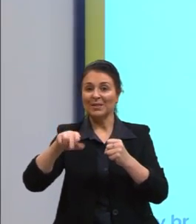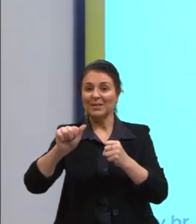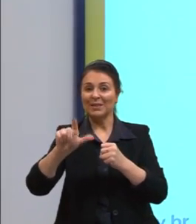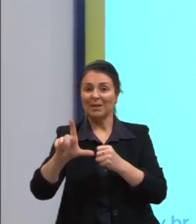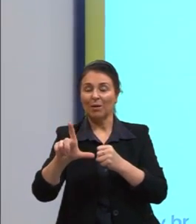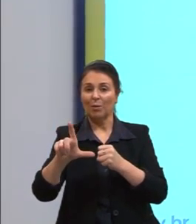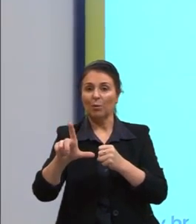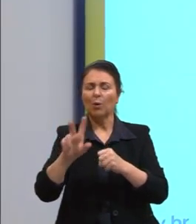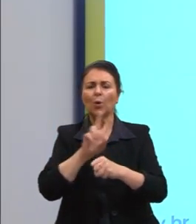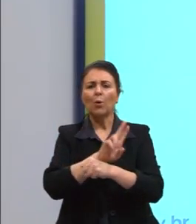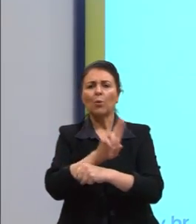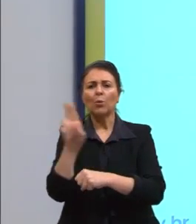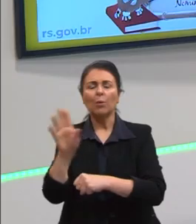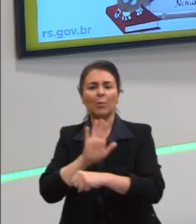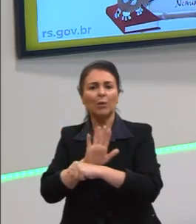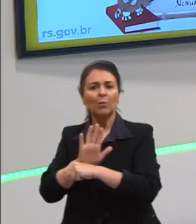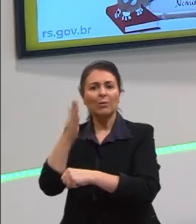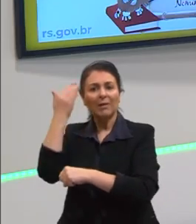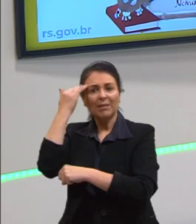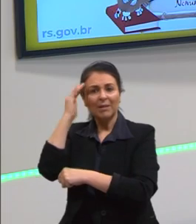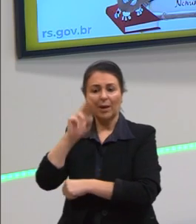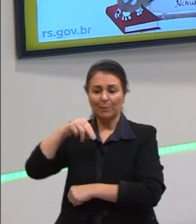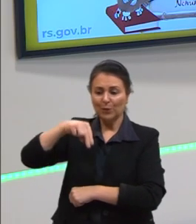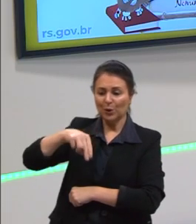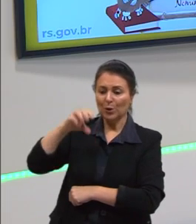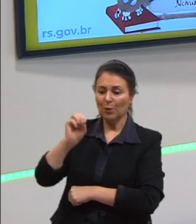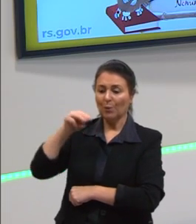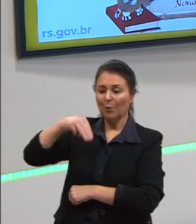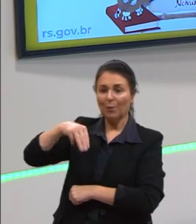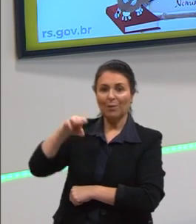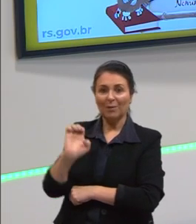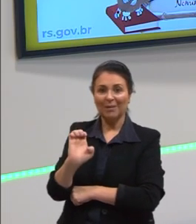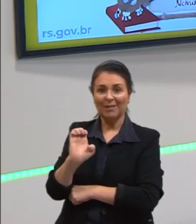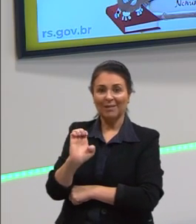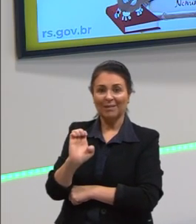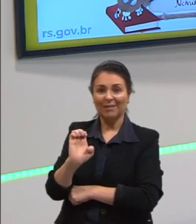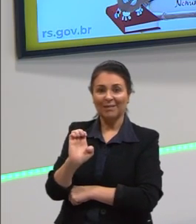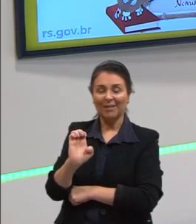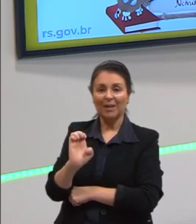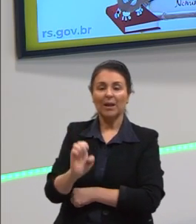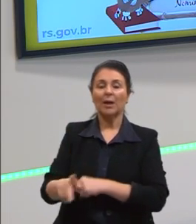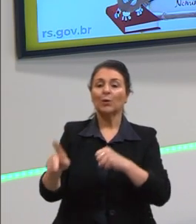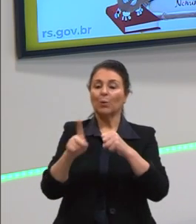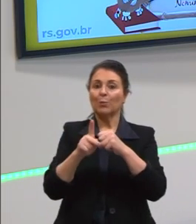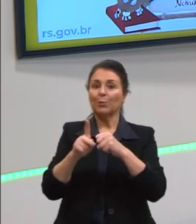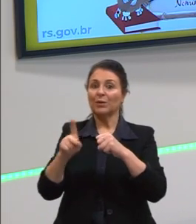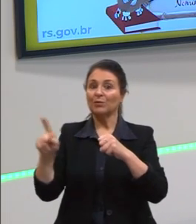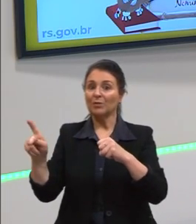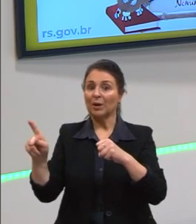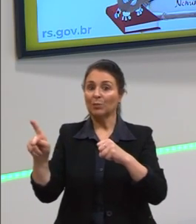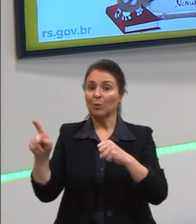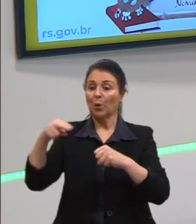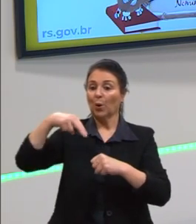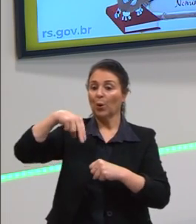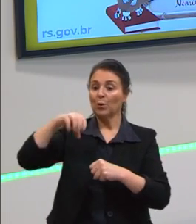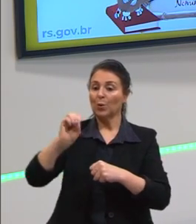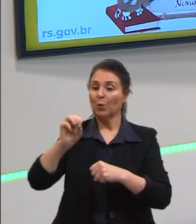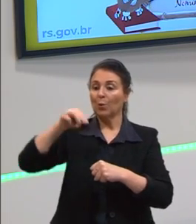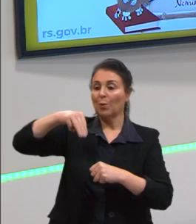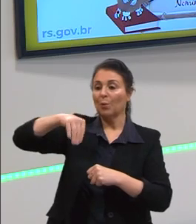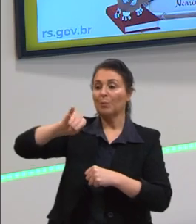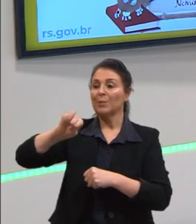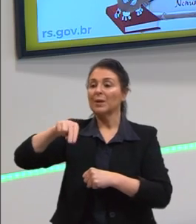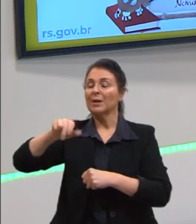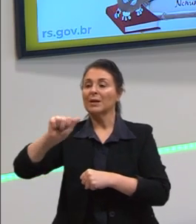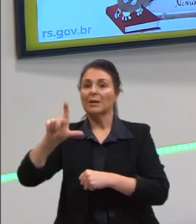ajudam muito a gente a entender as coisas aqui. Nomes. Predicado nominal é aquele que tem